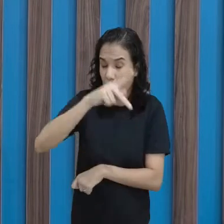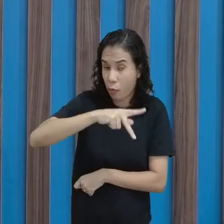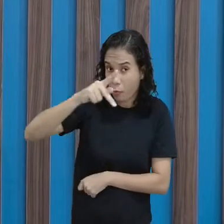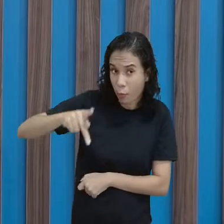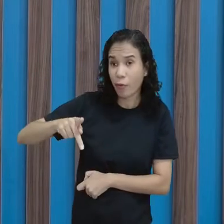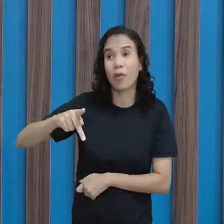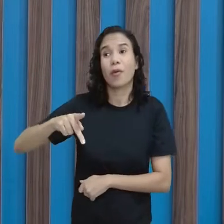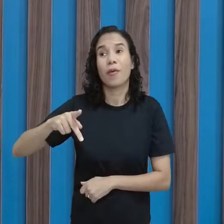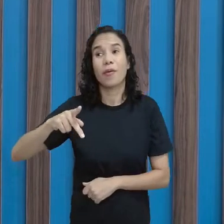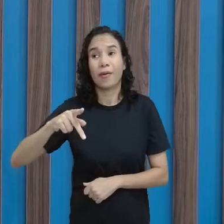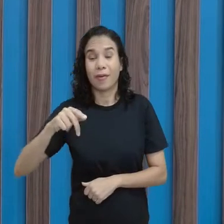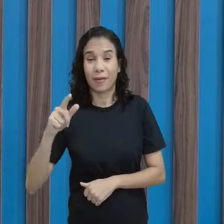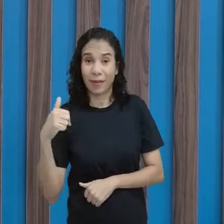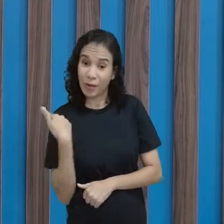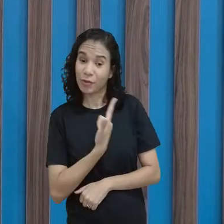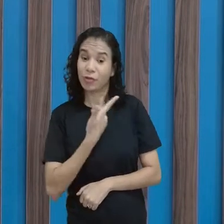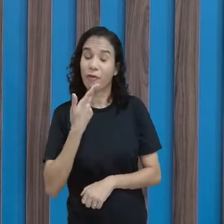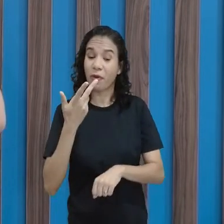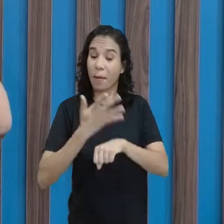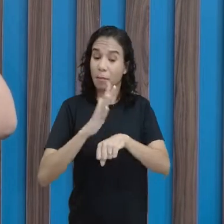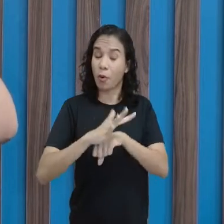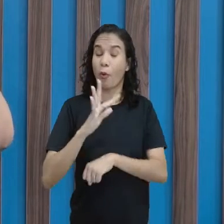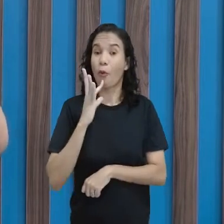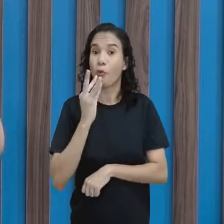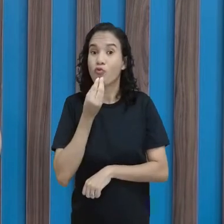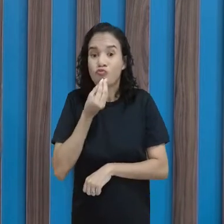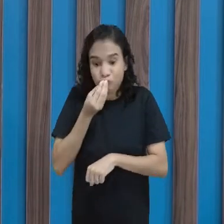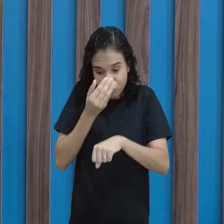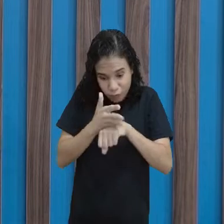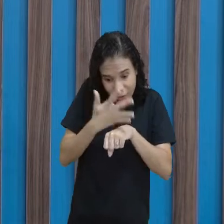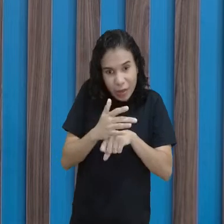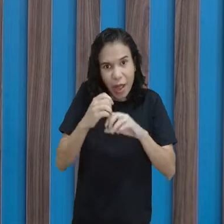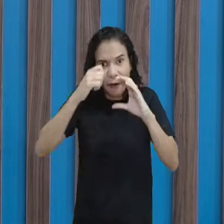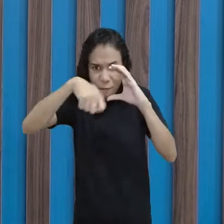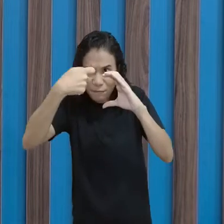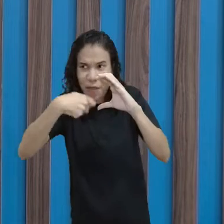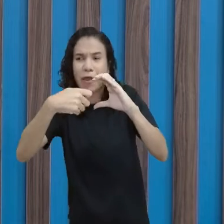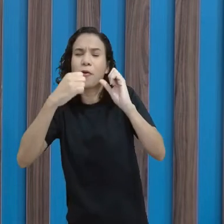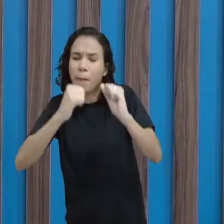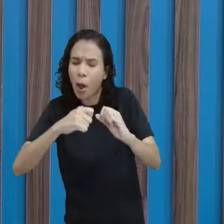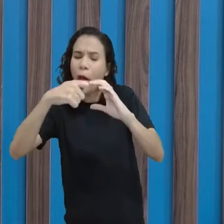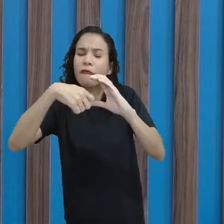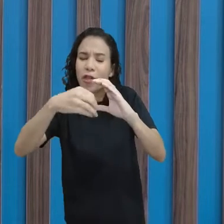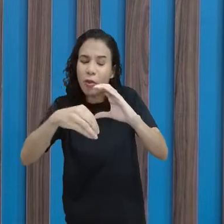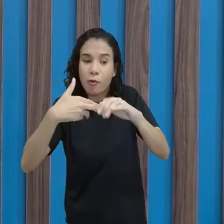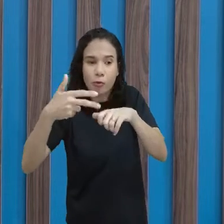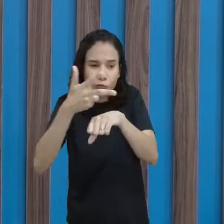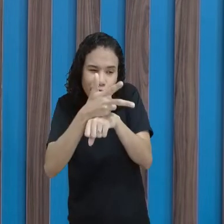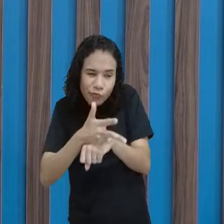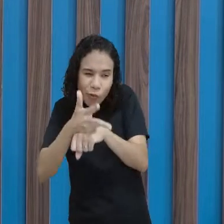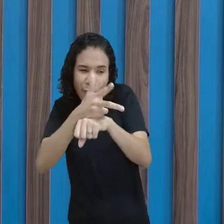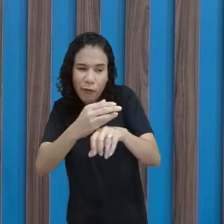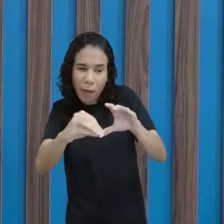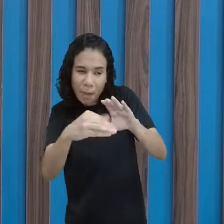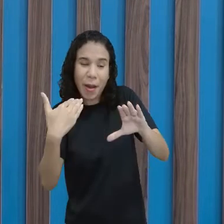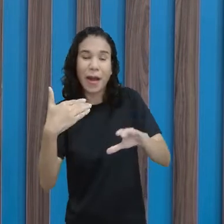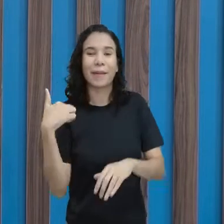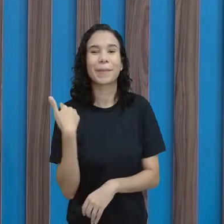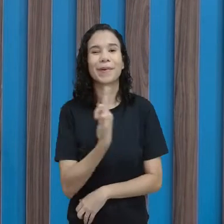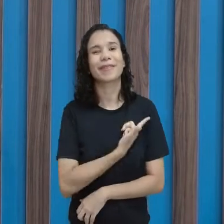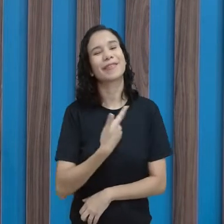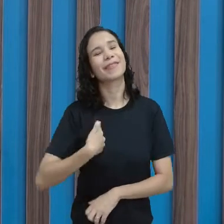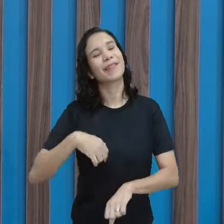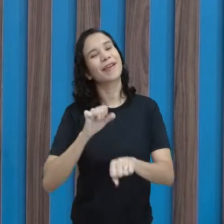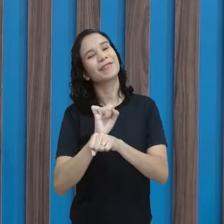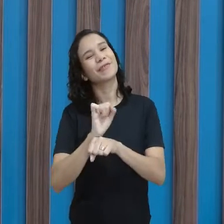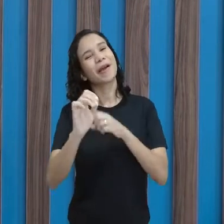e vamos fazer mais conhecimento vídeos vídeos fazendo esporte pra mandar pro ensino e eu vou estar